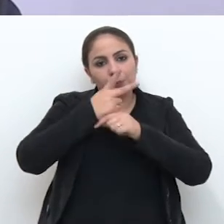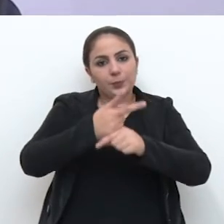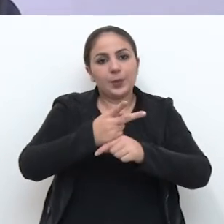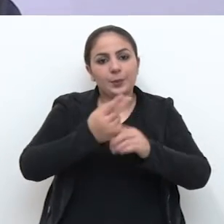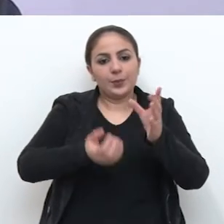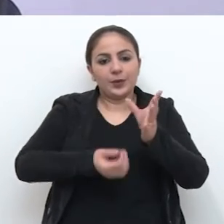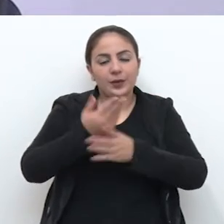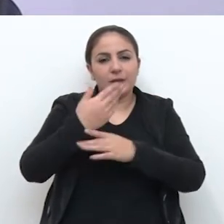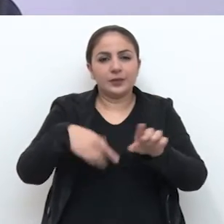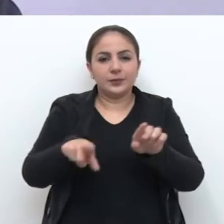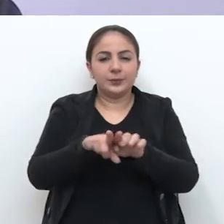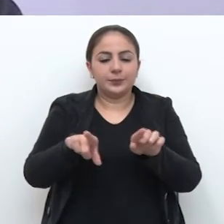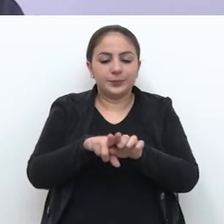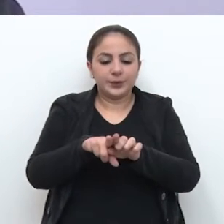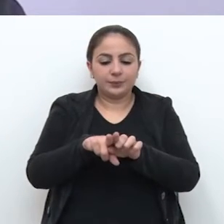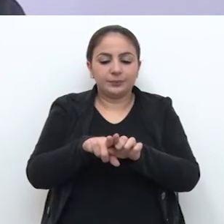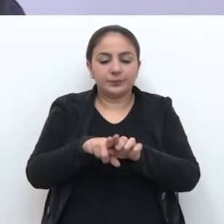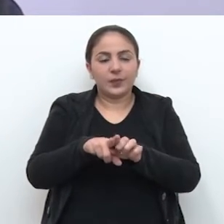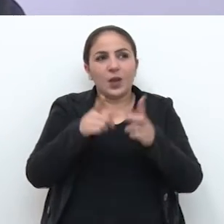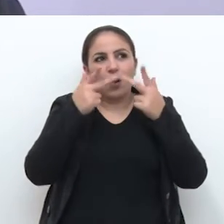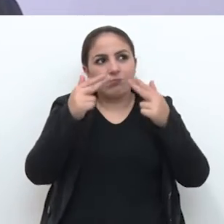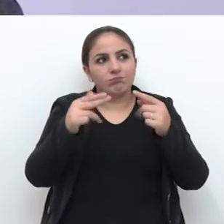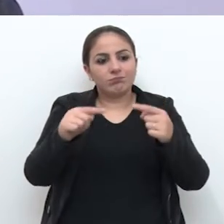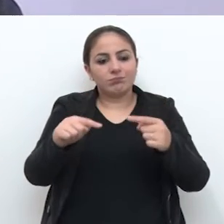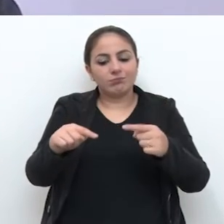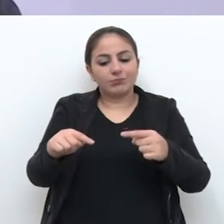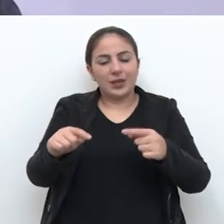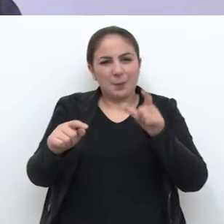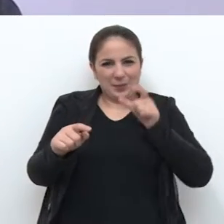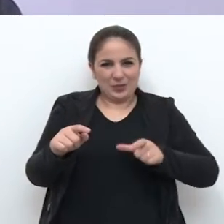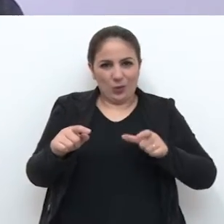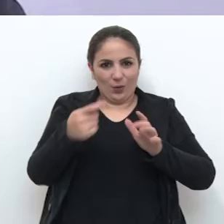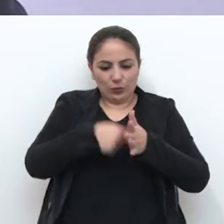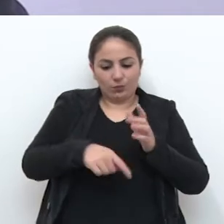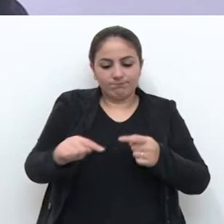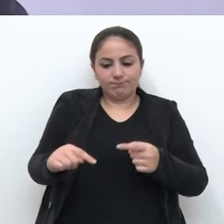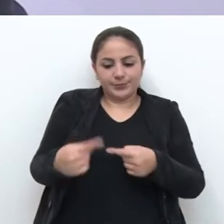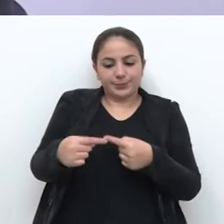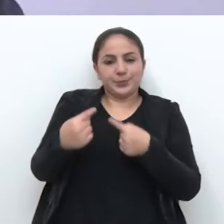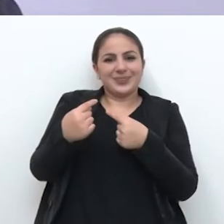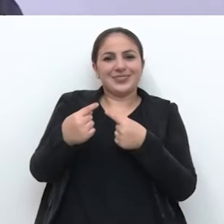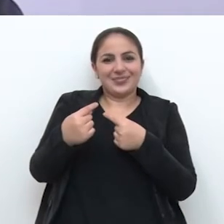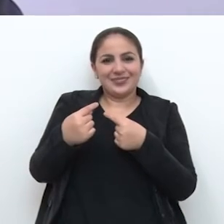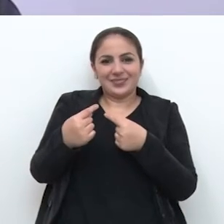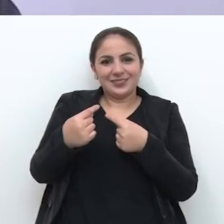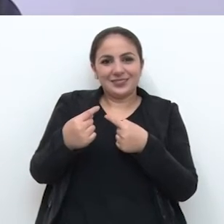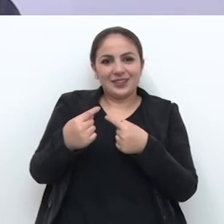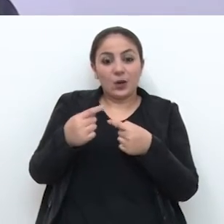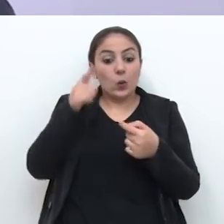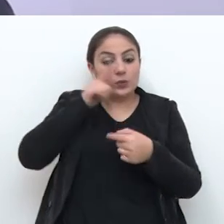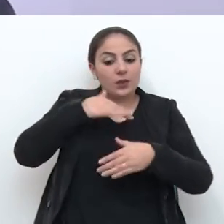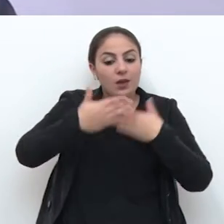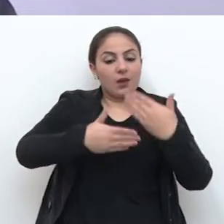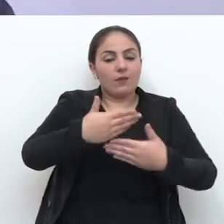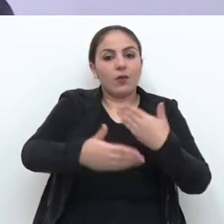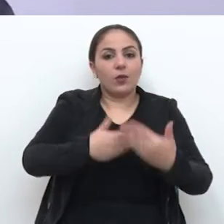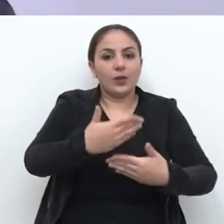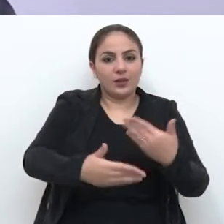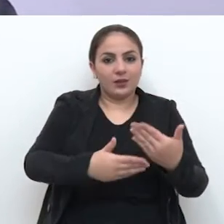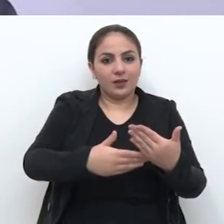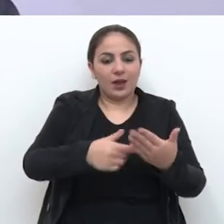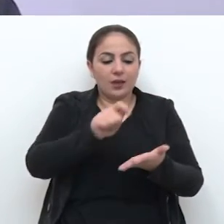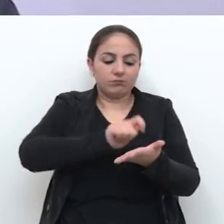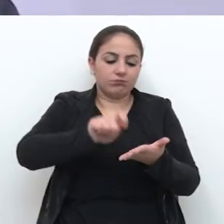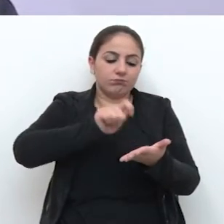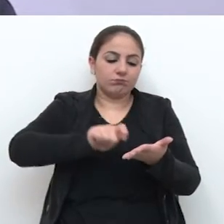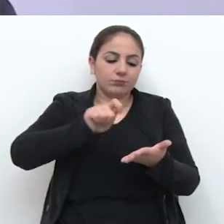criar também um desafio para eles, no sentido de evoluir esse processo da escrita,